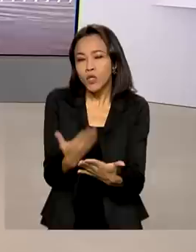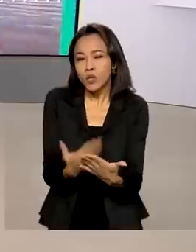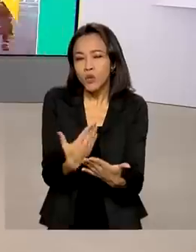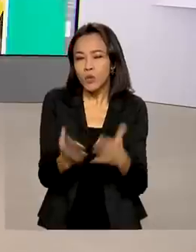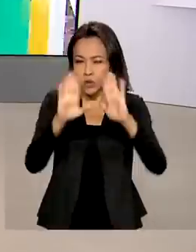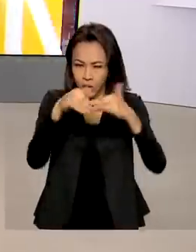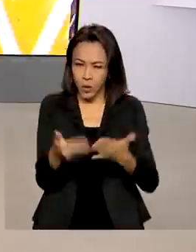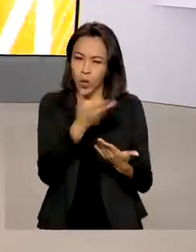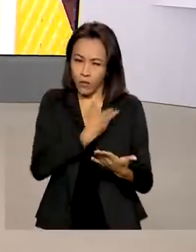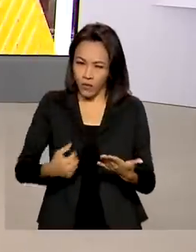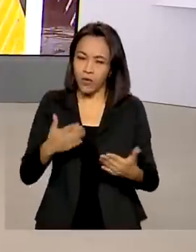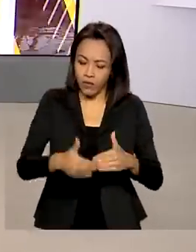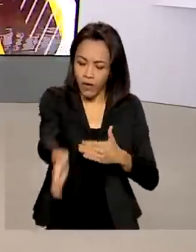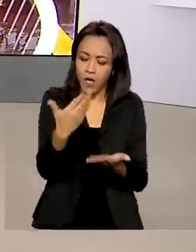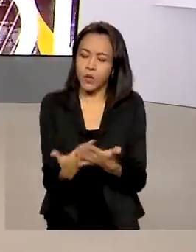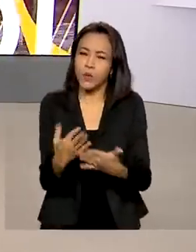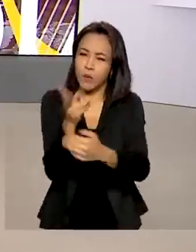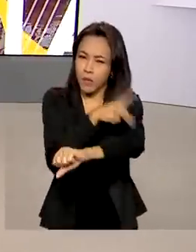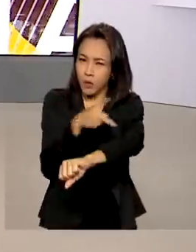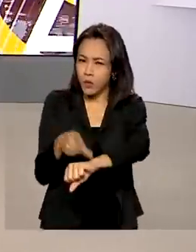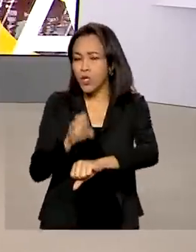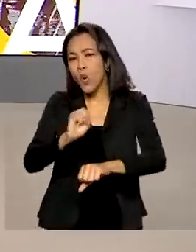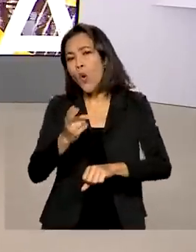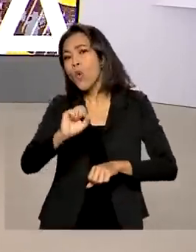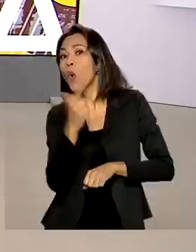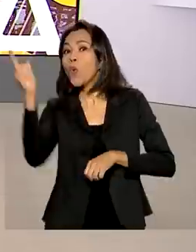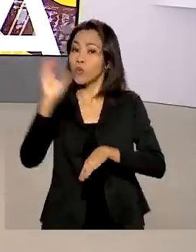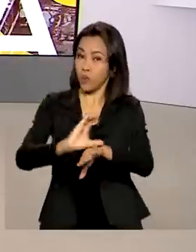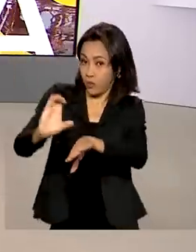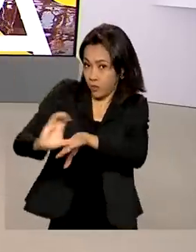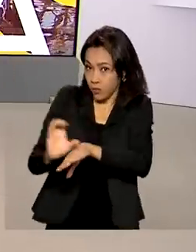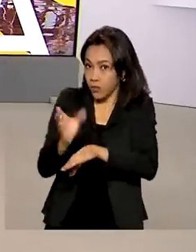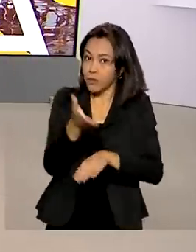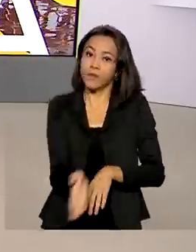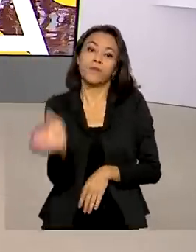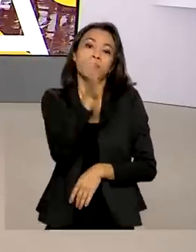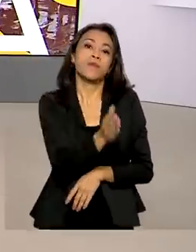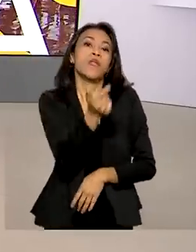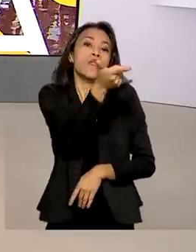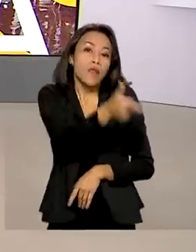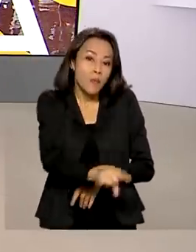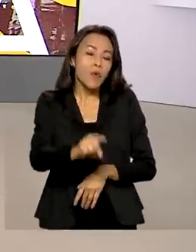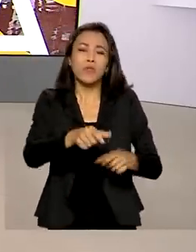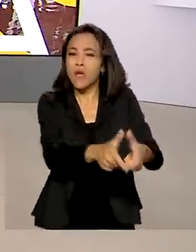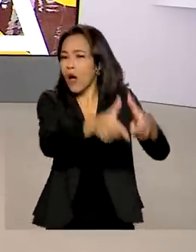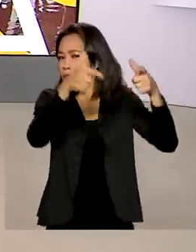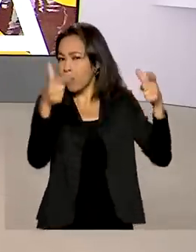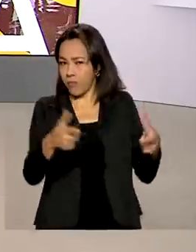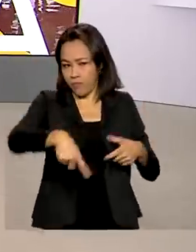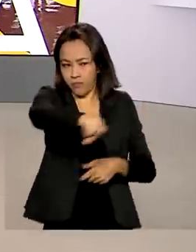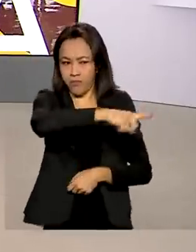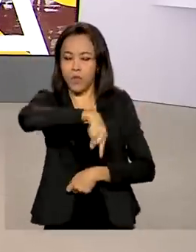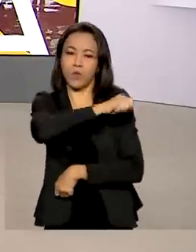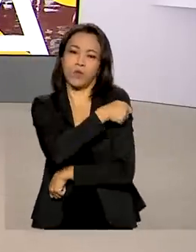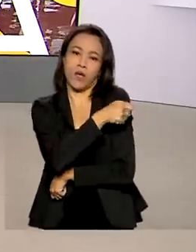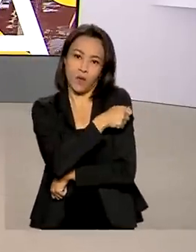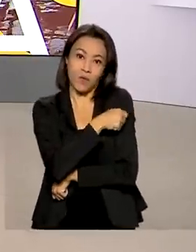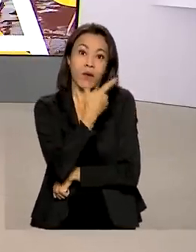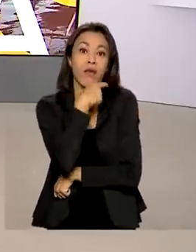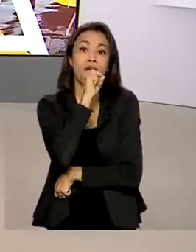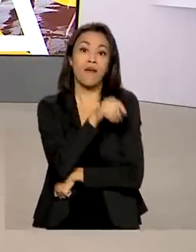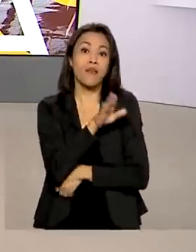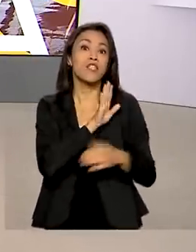cursar pedagogia ou outros cursos que foram professores. Depois, virão os estudantes em geral, com prioridade para os que